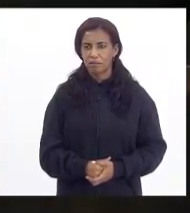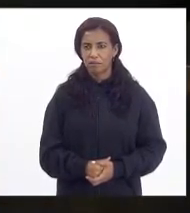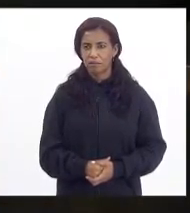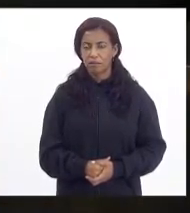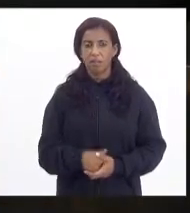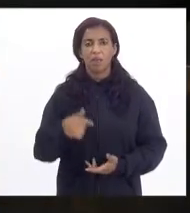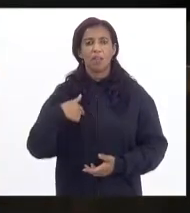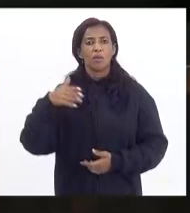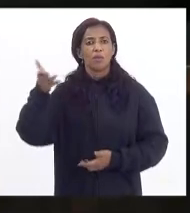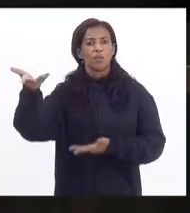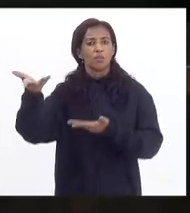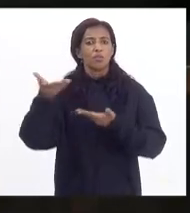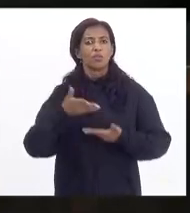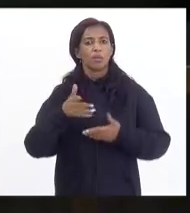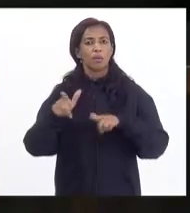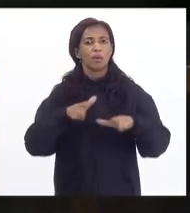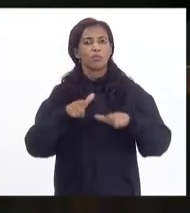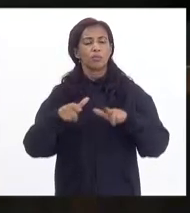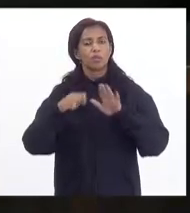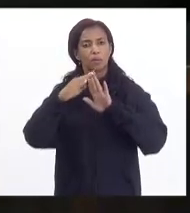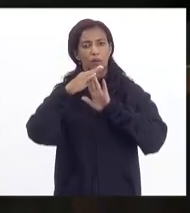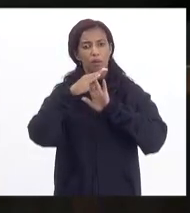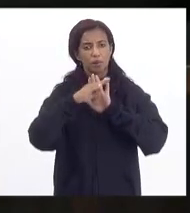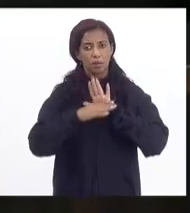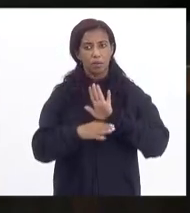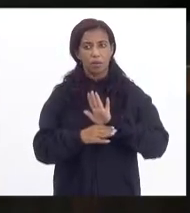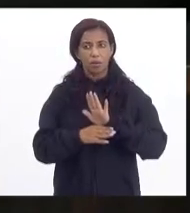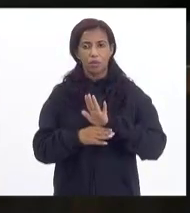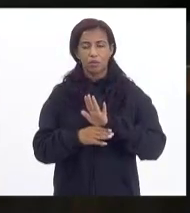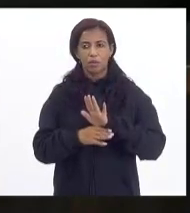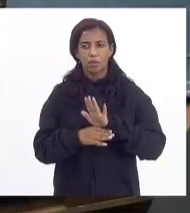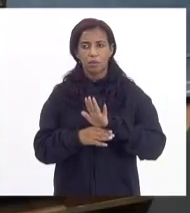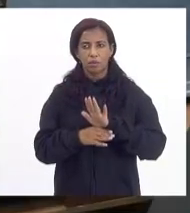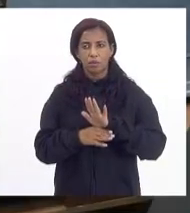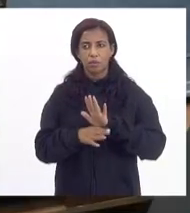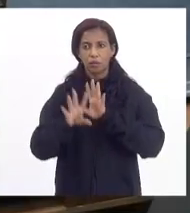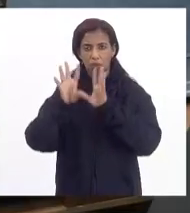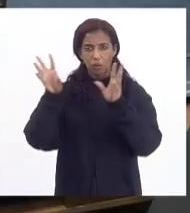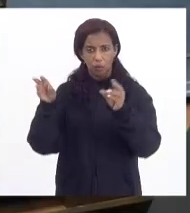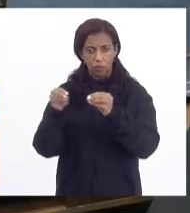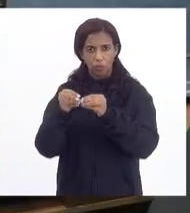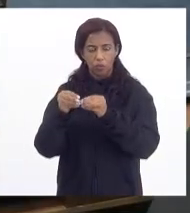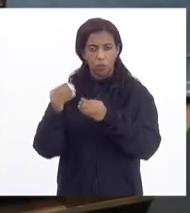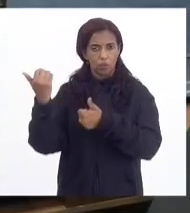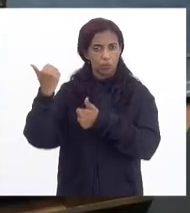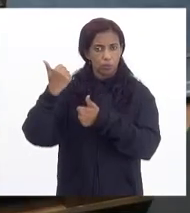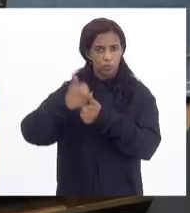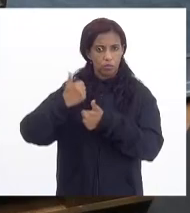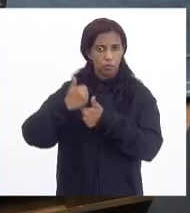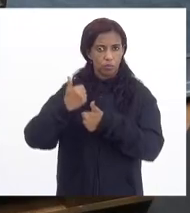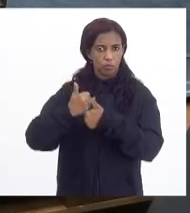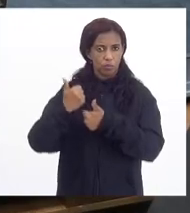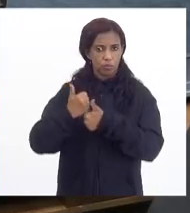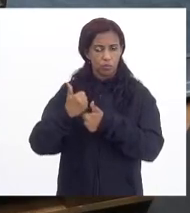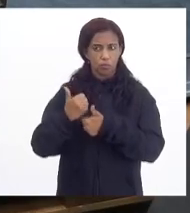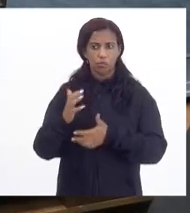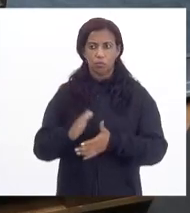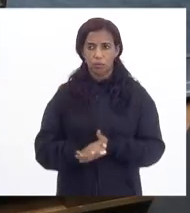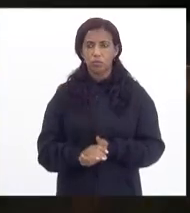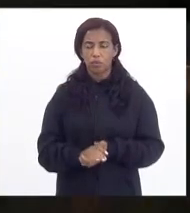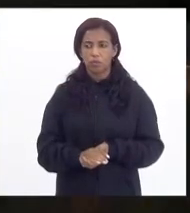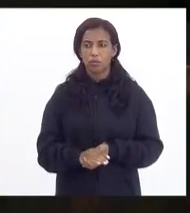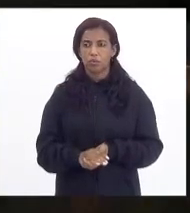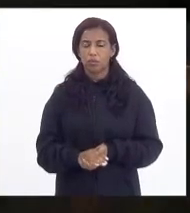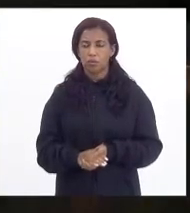acolher novamente o parecer da CCJ. É só concluindo por substitutivo. Não tem forma final porque está em primeira discussão. Concluindo com